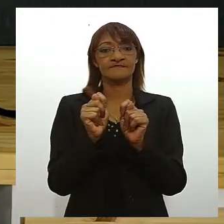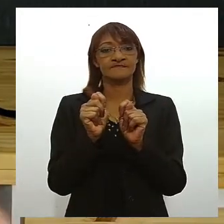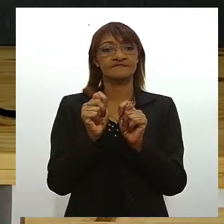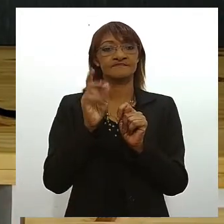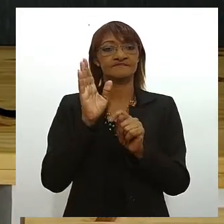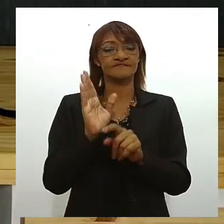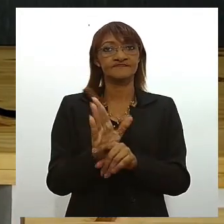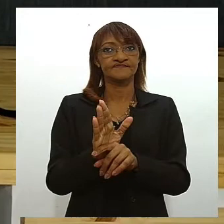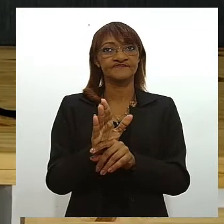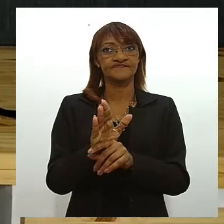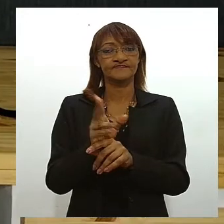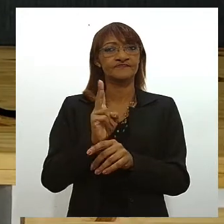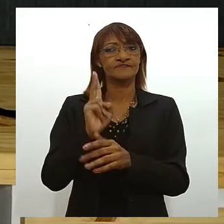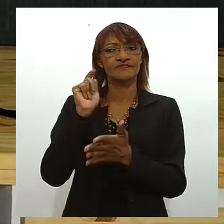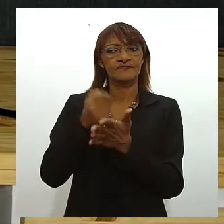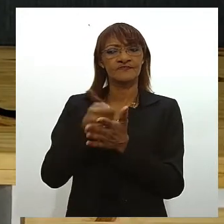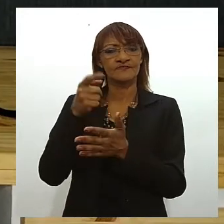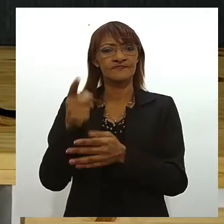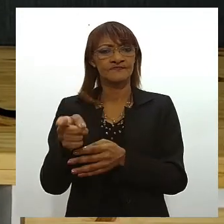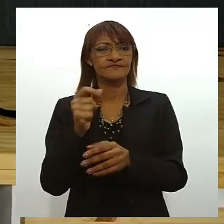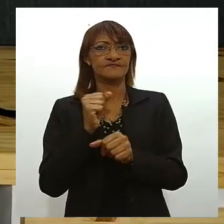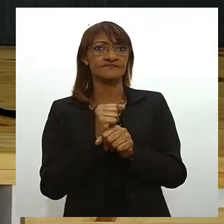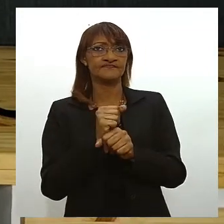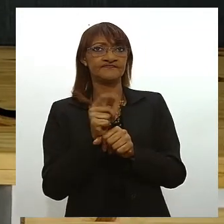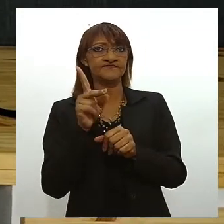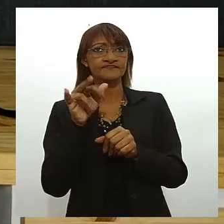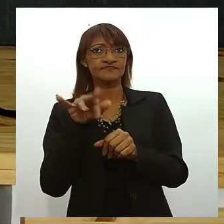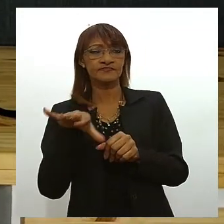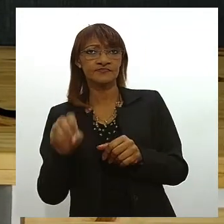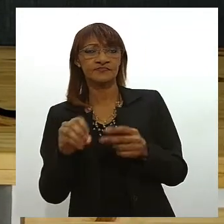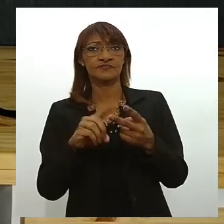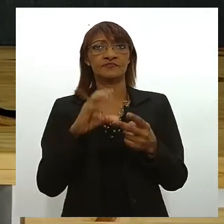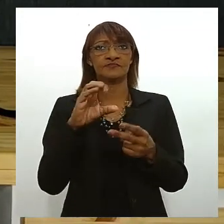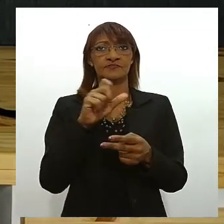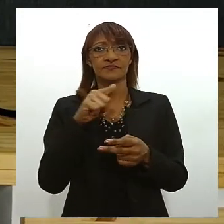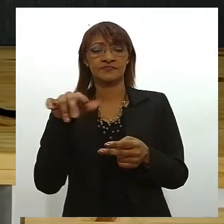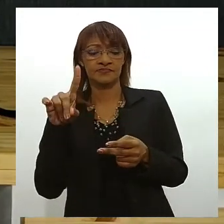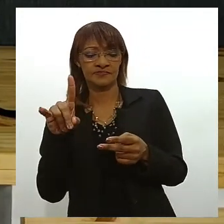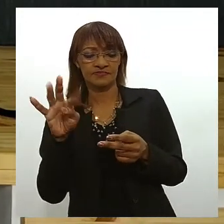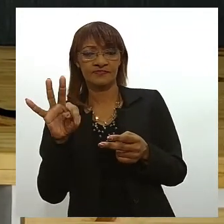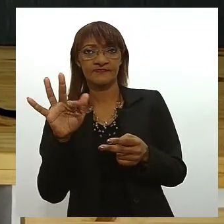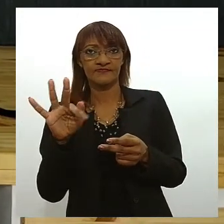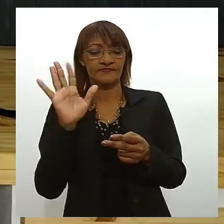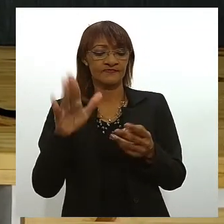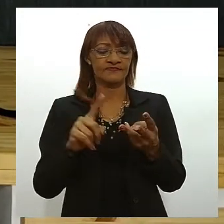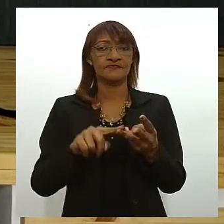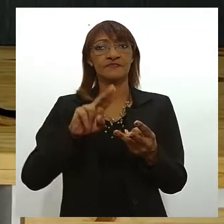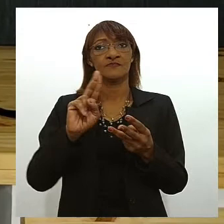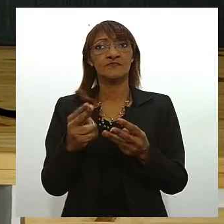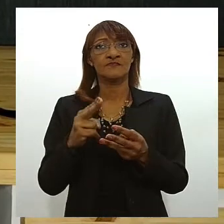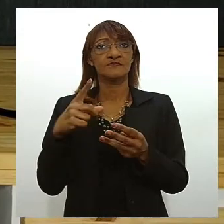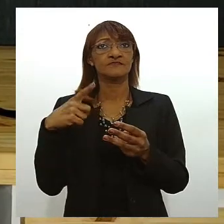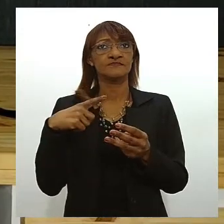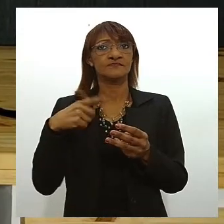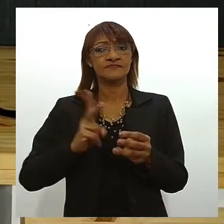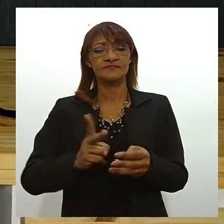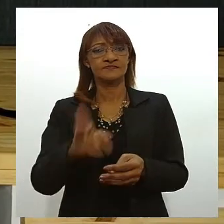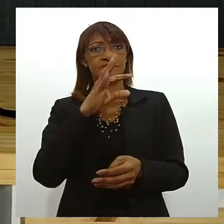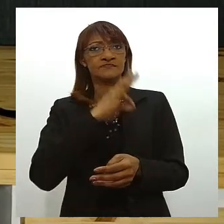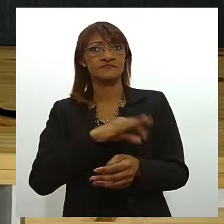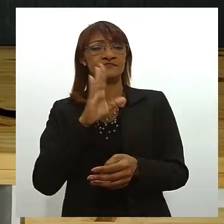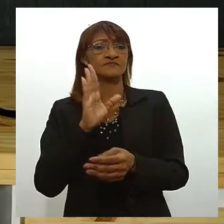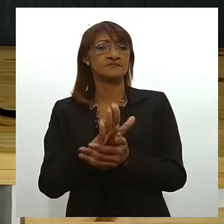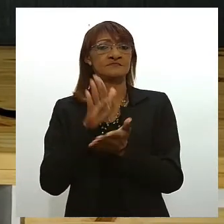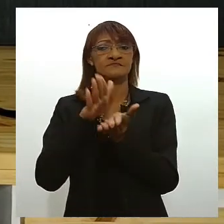uma conta de pagamento no tesouro selic no cdb de liquidez diária ou num fundo de investimento de renda fixa estas são